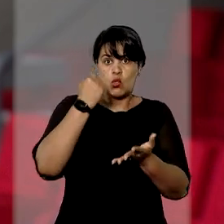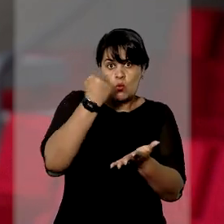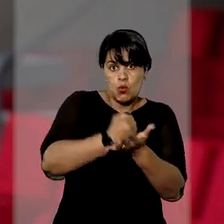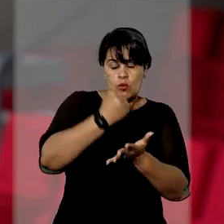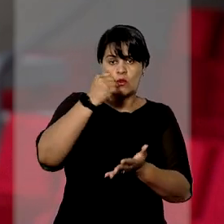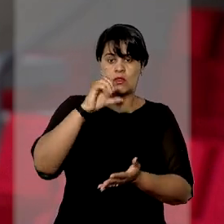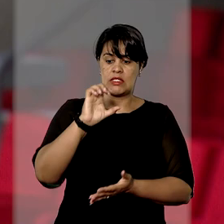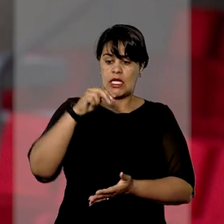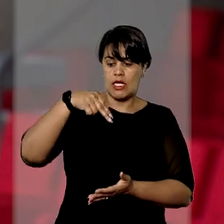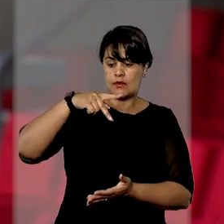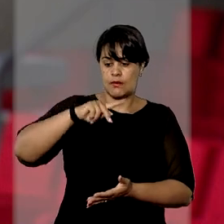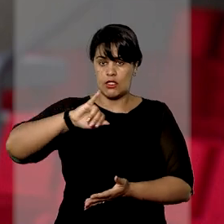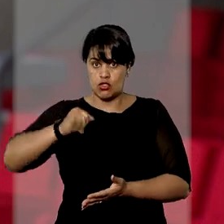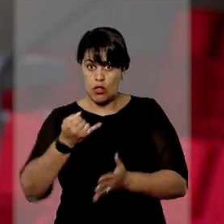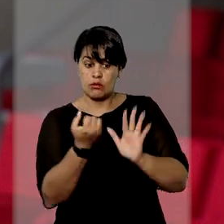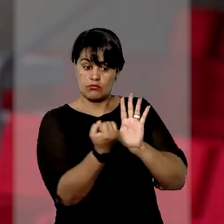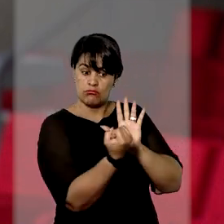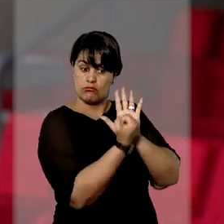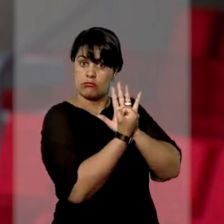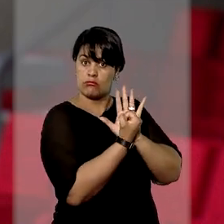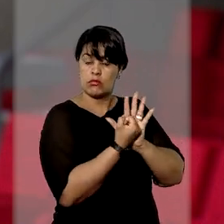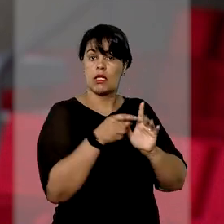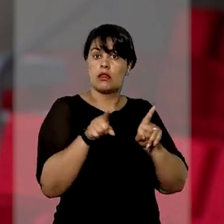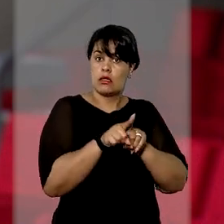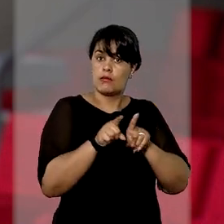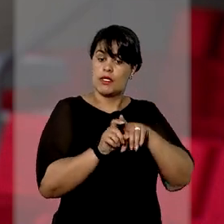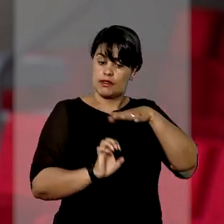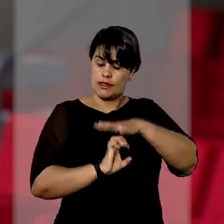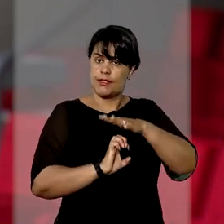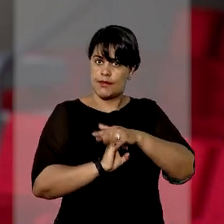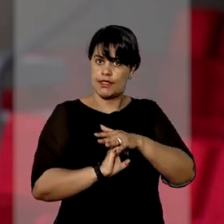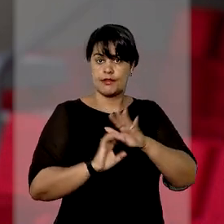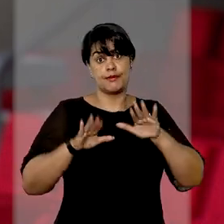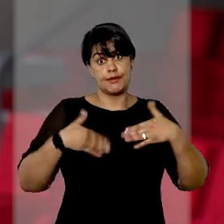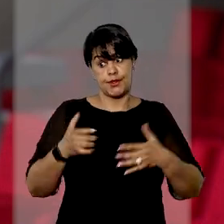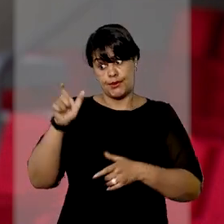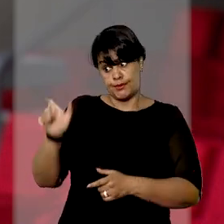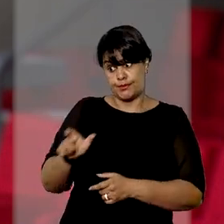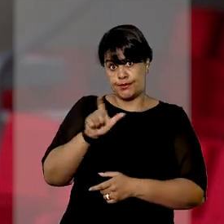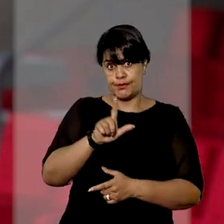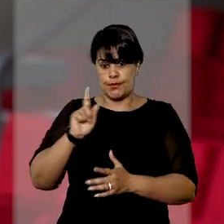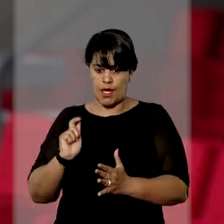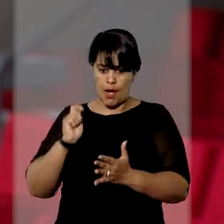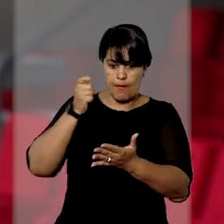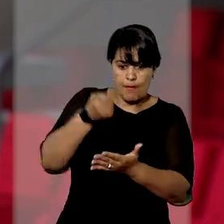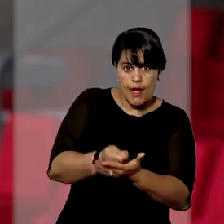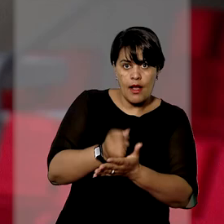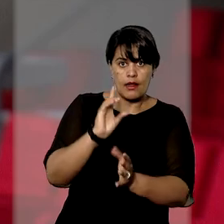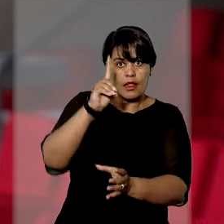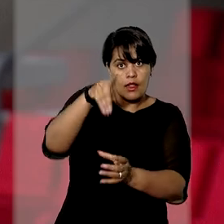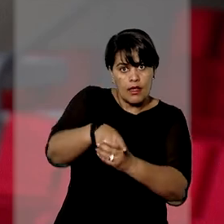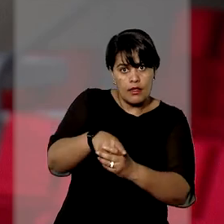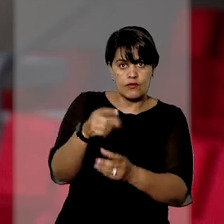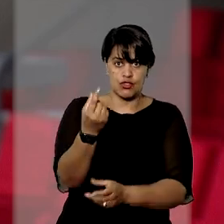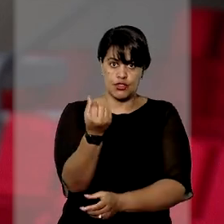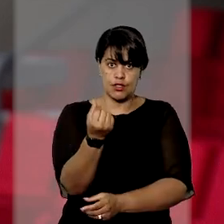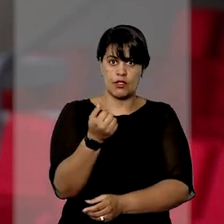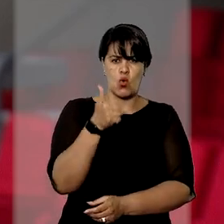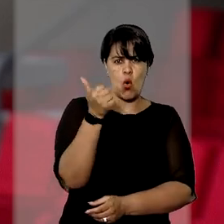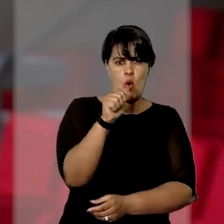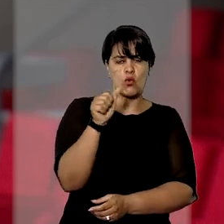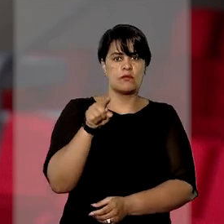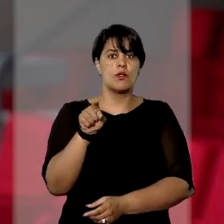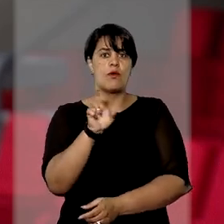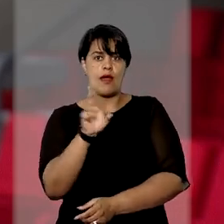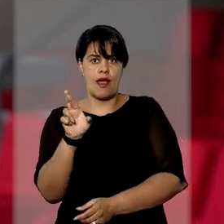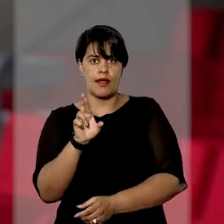logotipo CNPJ e o carimbo da empresa. Os clientes efetuaram, então, o depósito do valor combinado, de cerca de R$